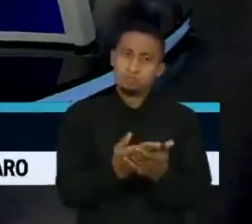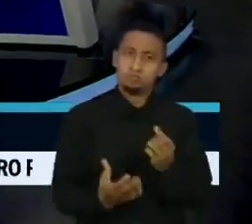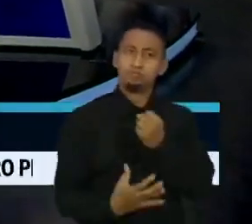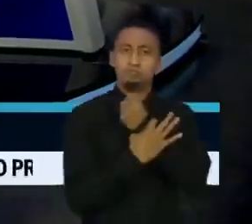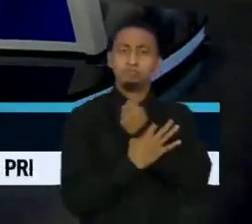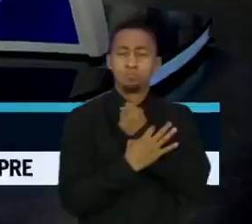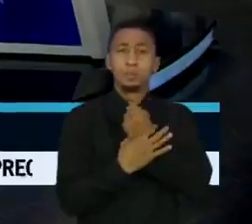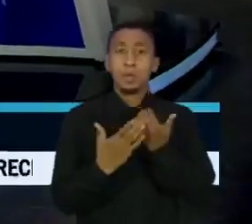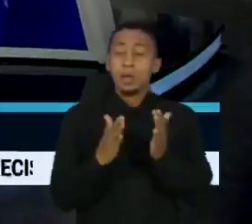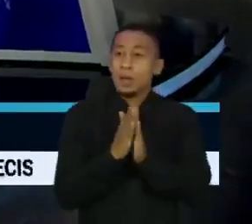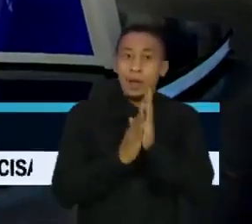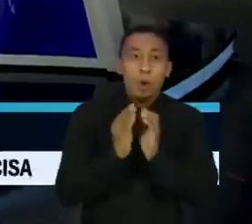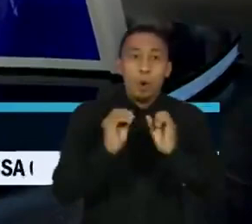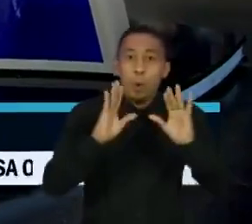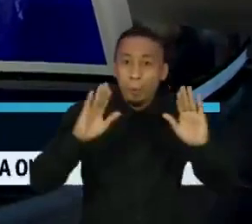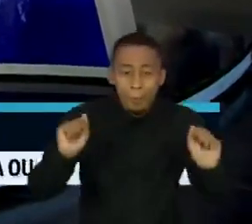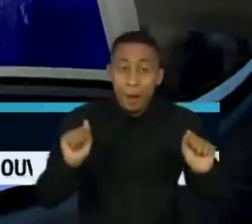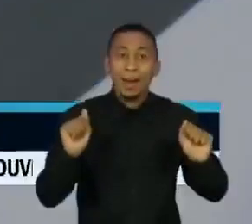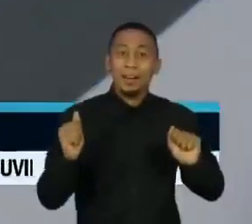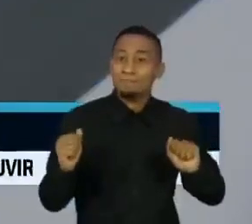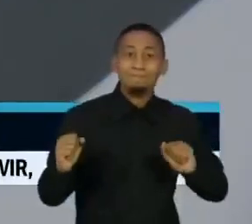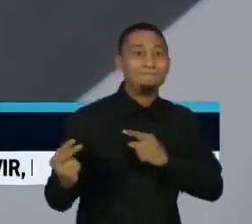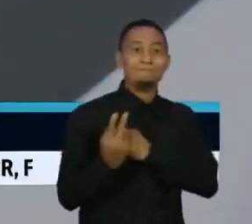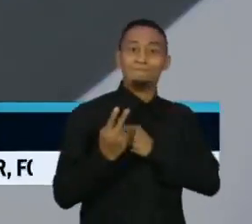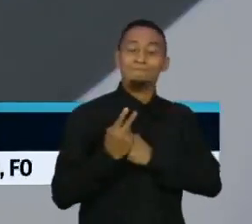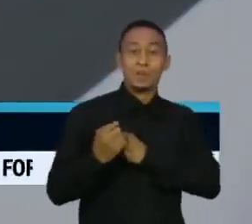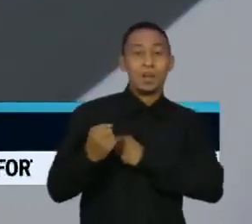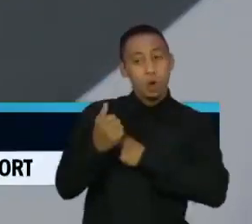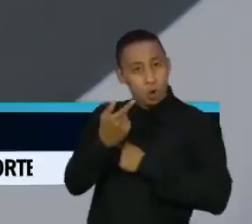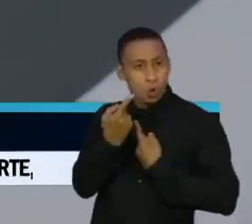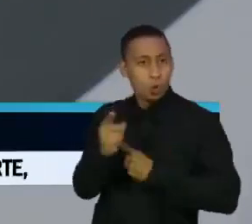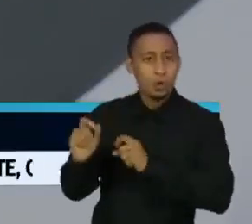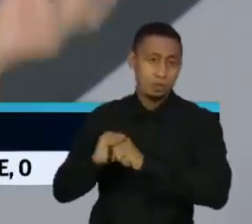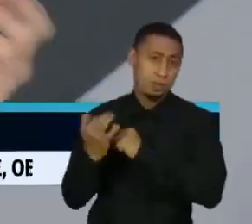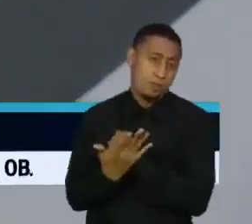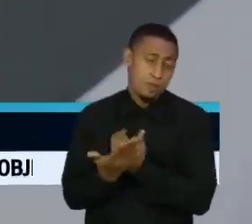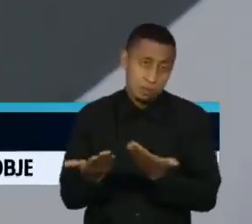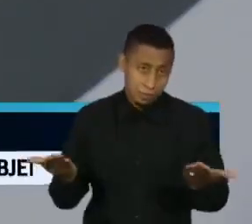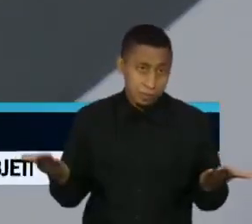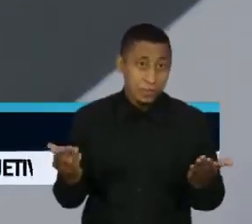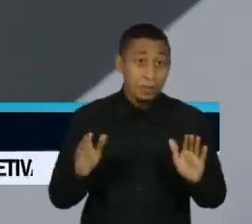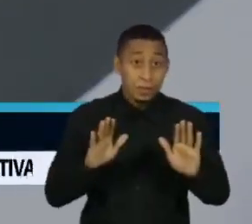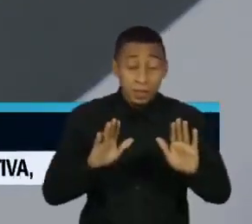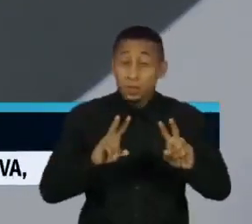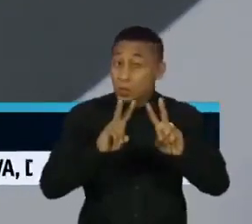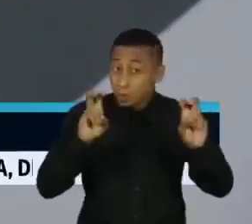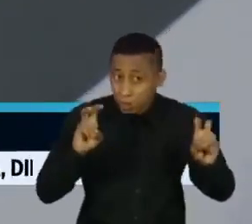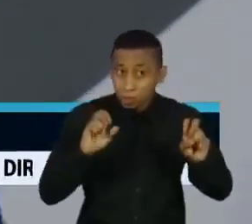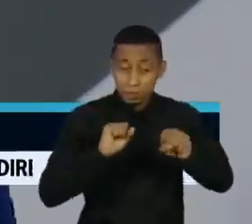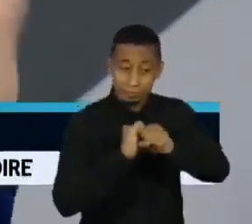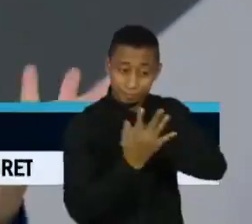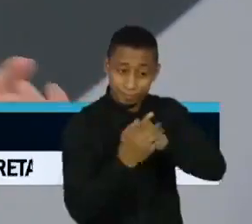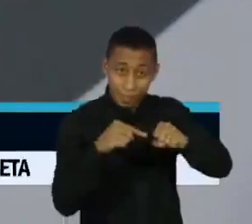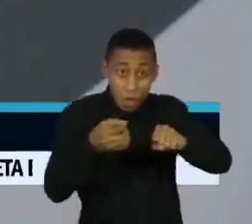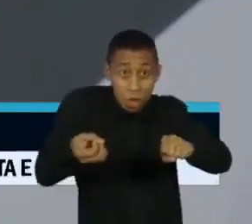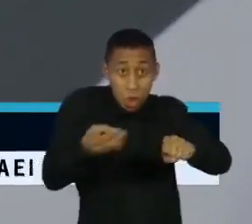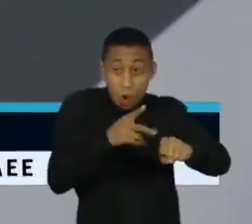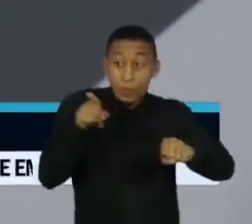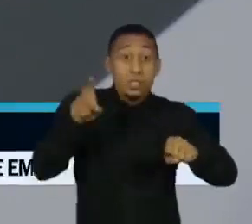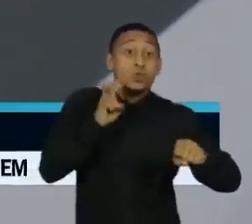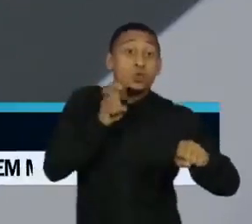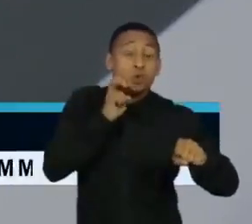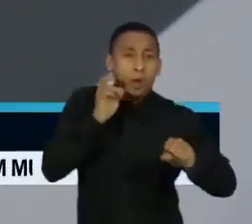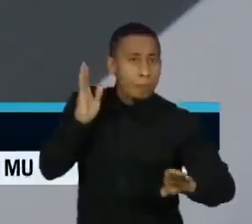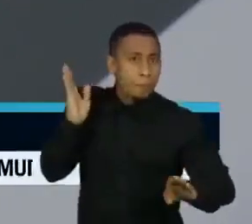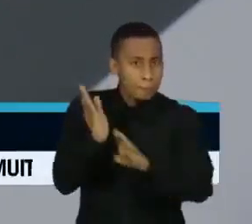viu, opa, está protegendo contra a doença. É isso que a gente precisa saber. Em relação à variante de Sorocaba ou qualquer outra que